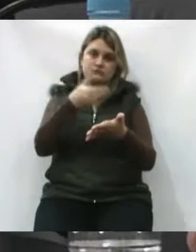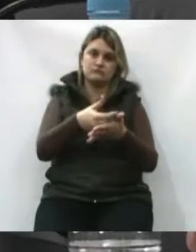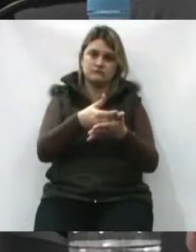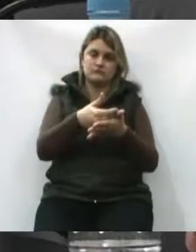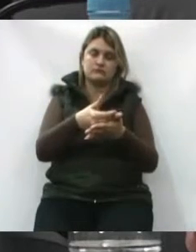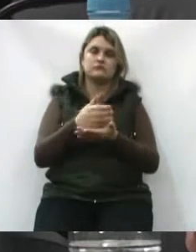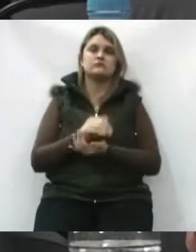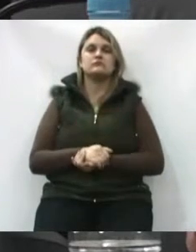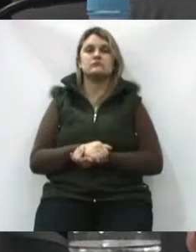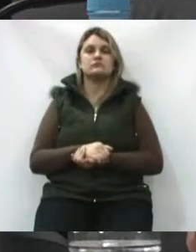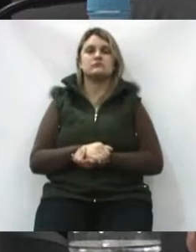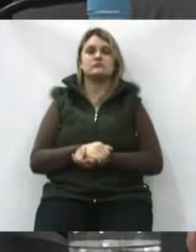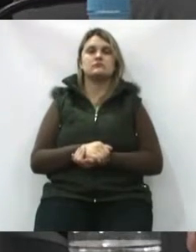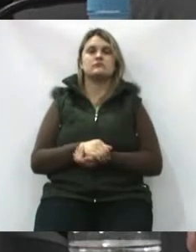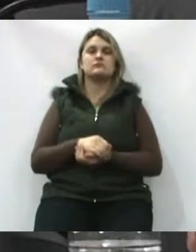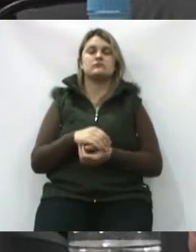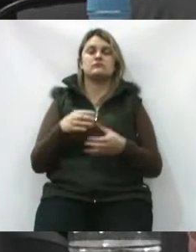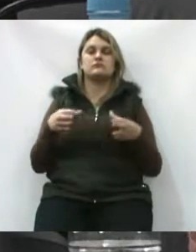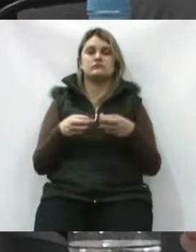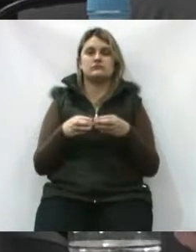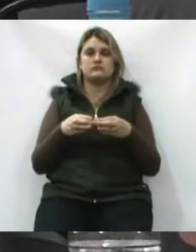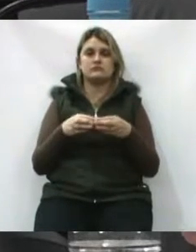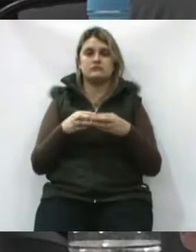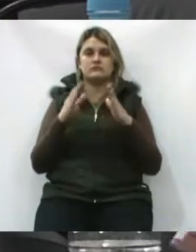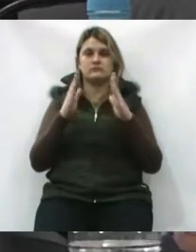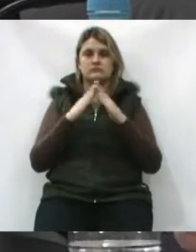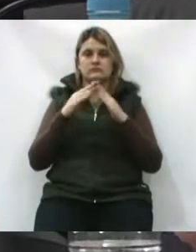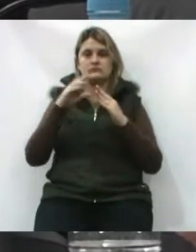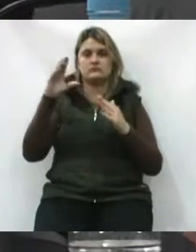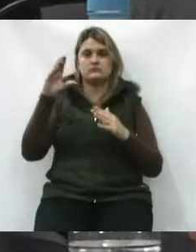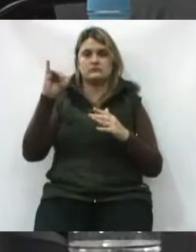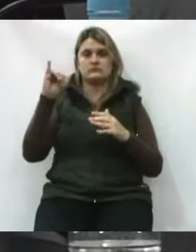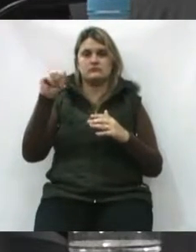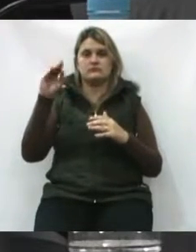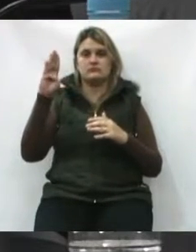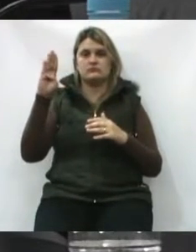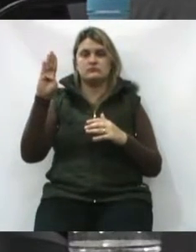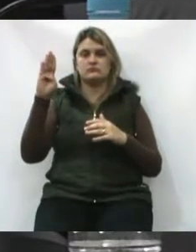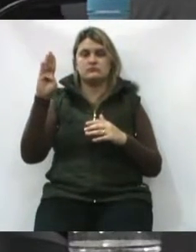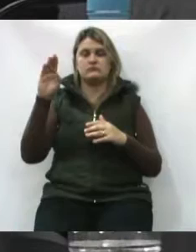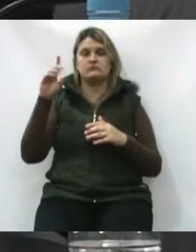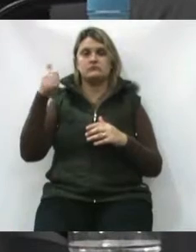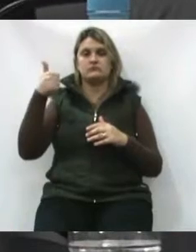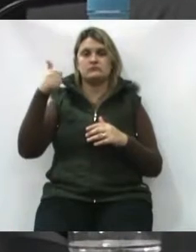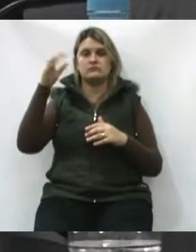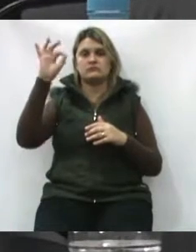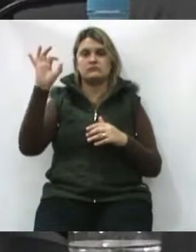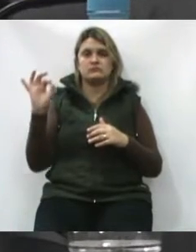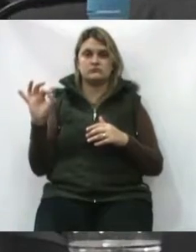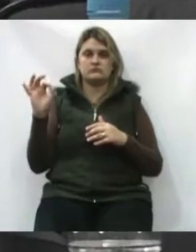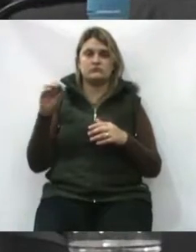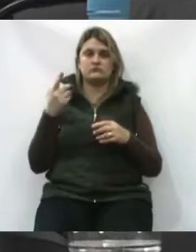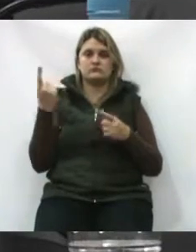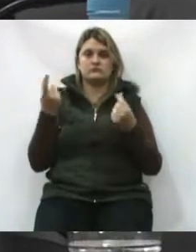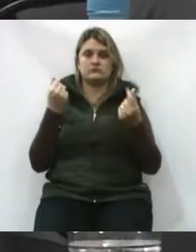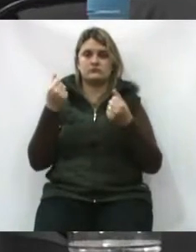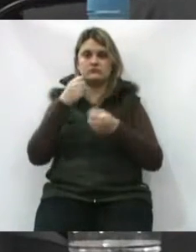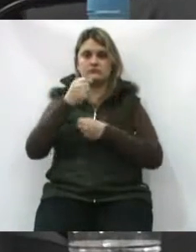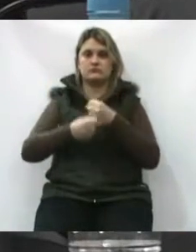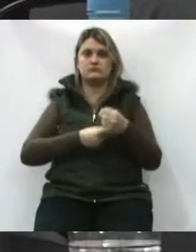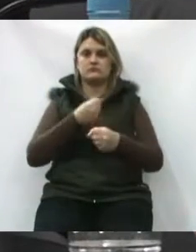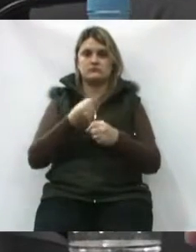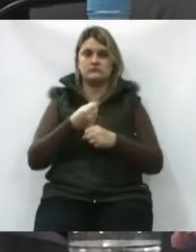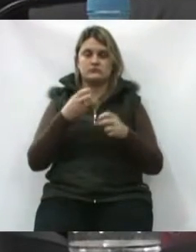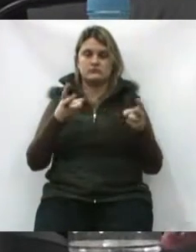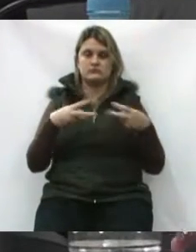a Companhia Municipal de Habitação, o CIAB, 1% do orçamento anual.